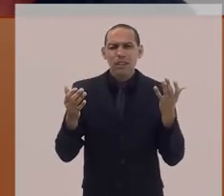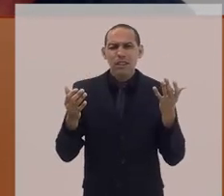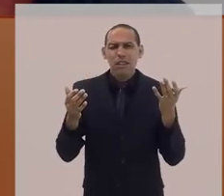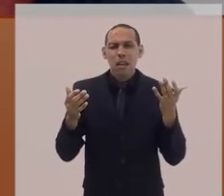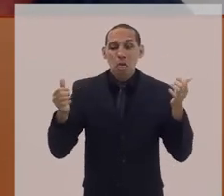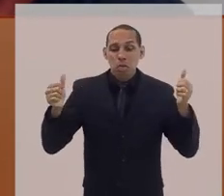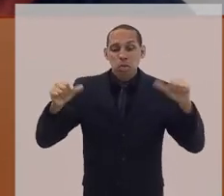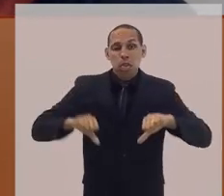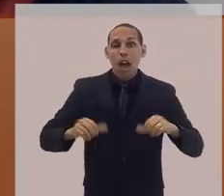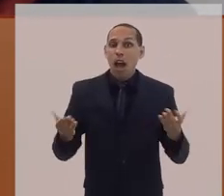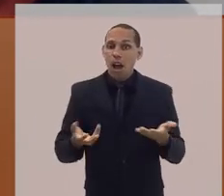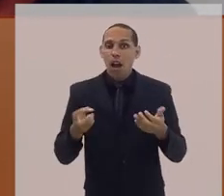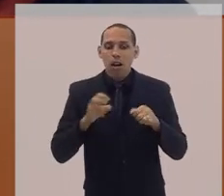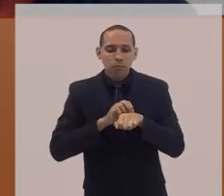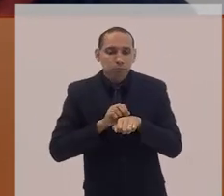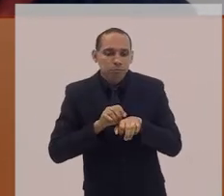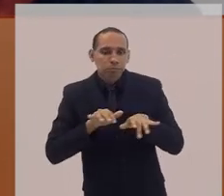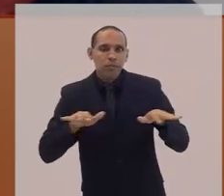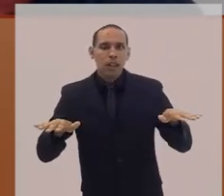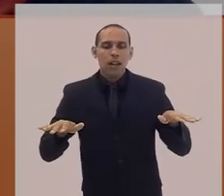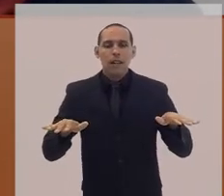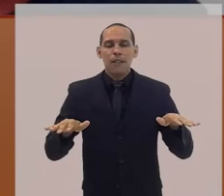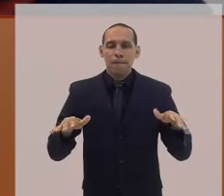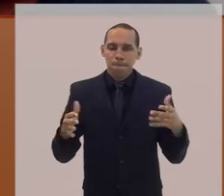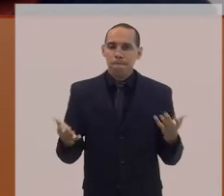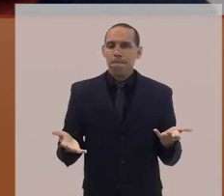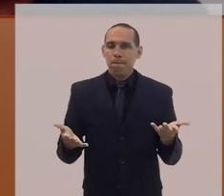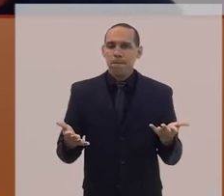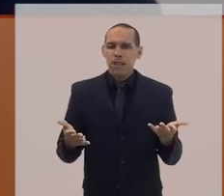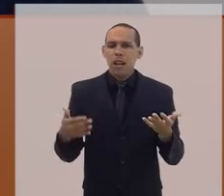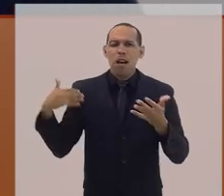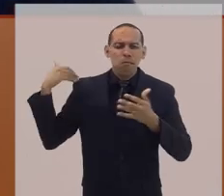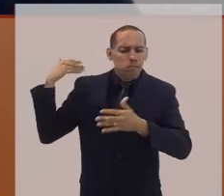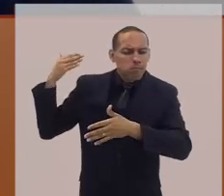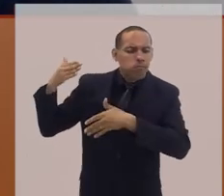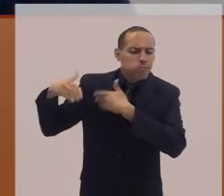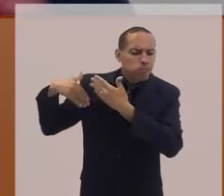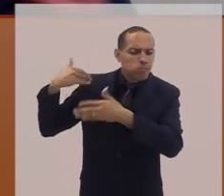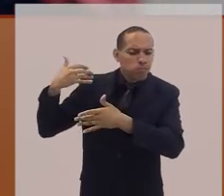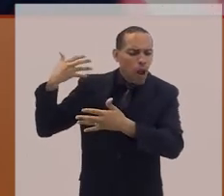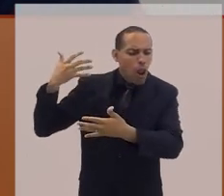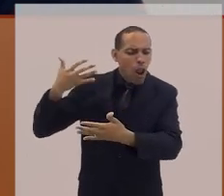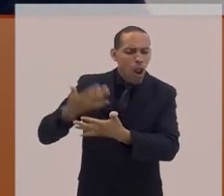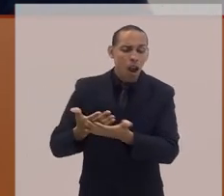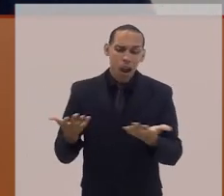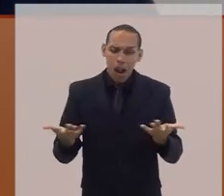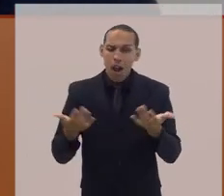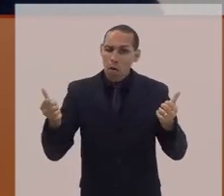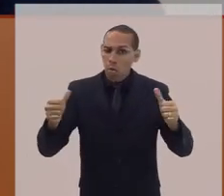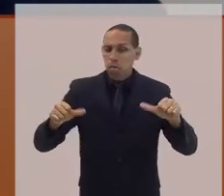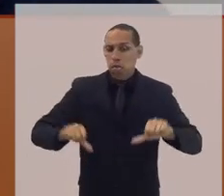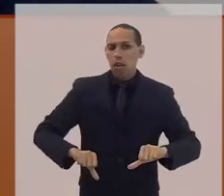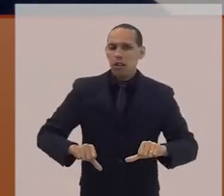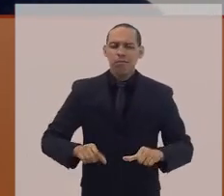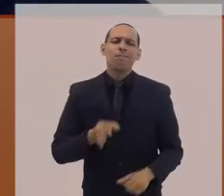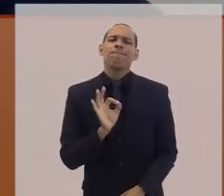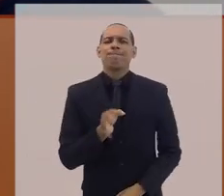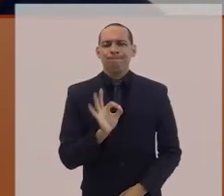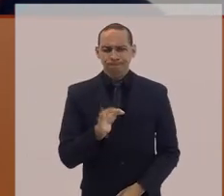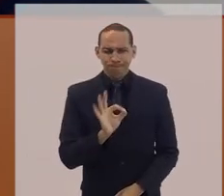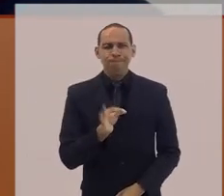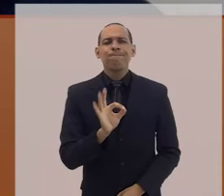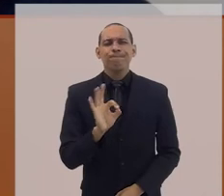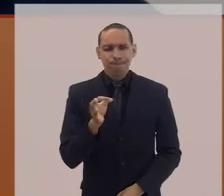nesse processo há algum tempo. Ah, com certeza. A gente, nessa lógica de cada um por si, todos por